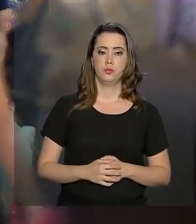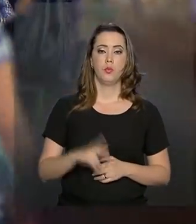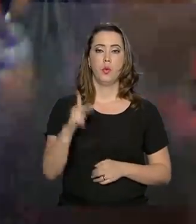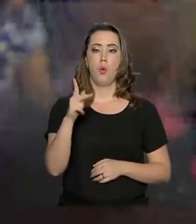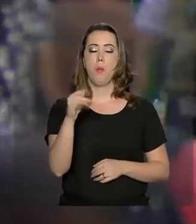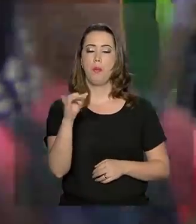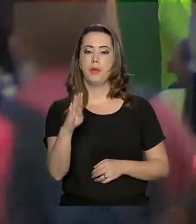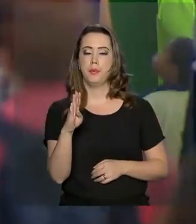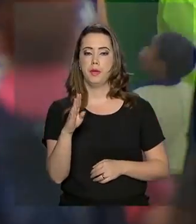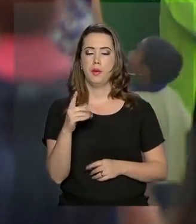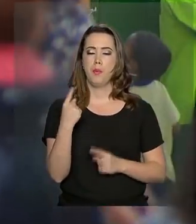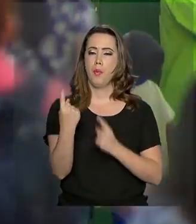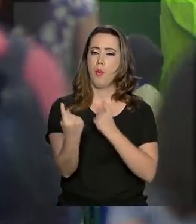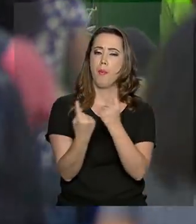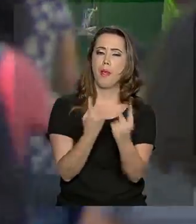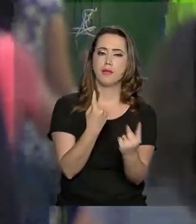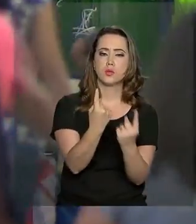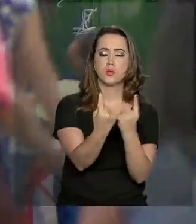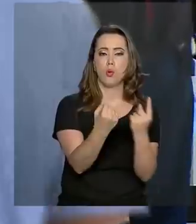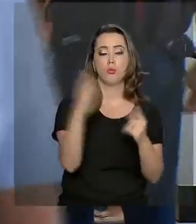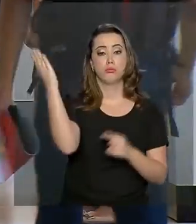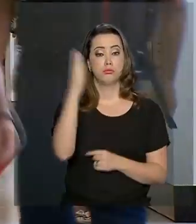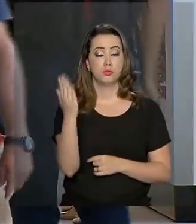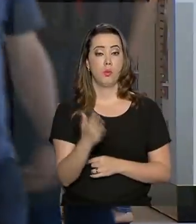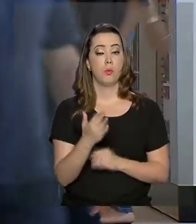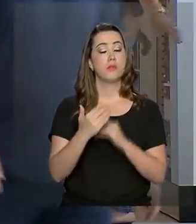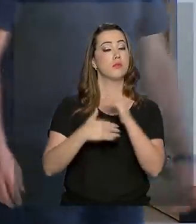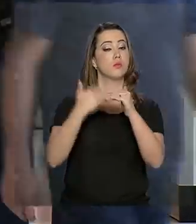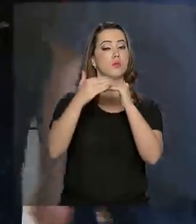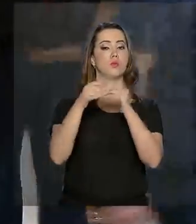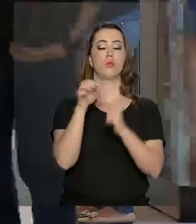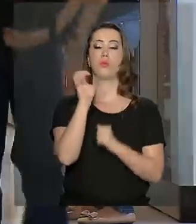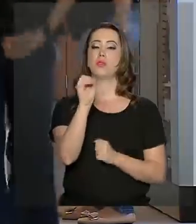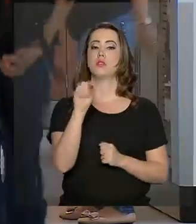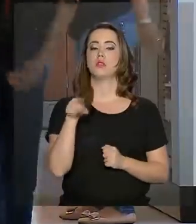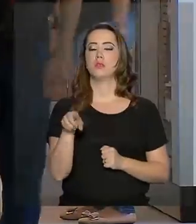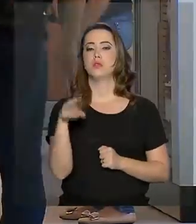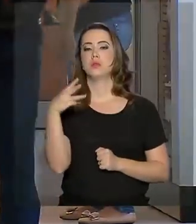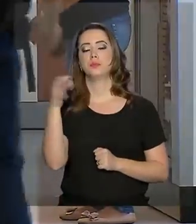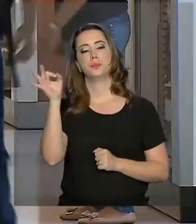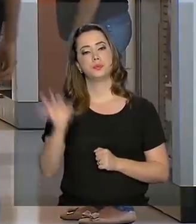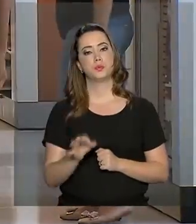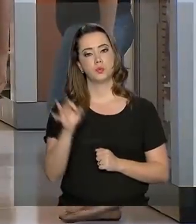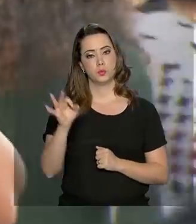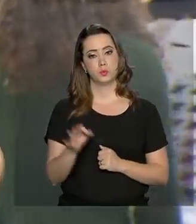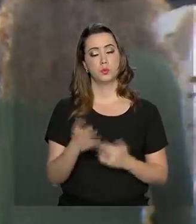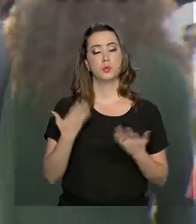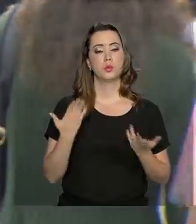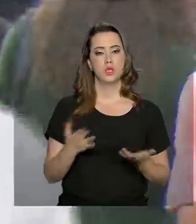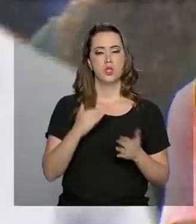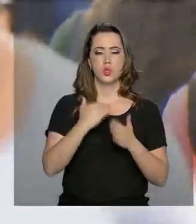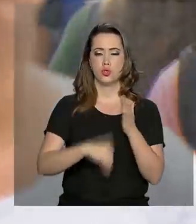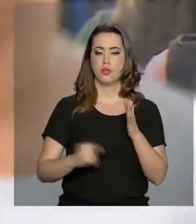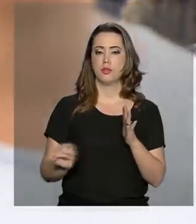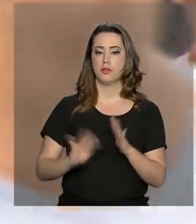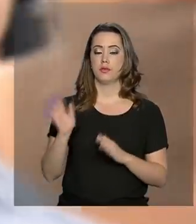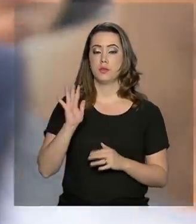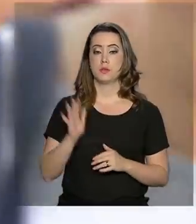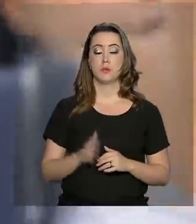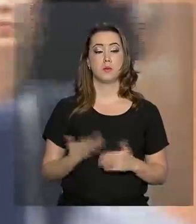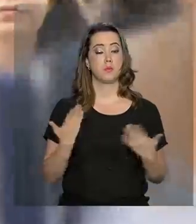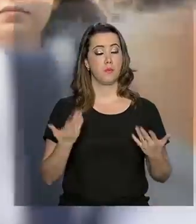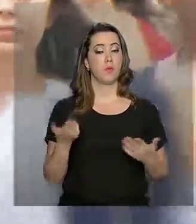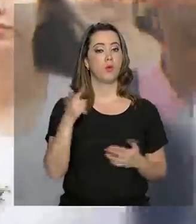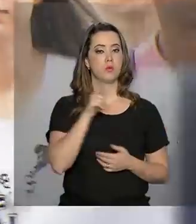per capita, ou seja, por habitante, teve alta de 0,3% em termos reais, descontada a inflação,